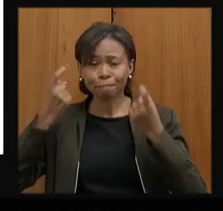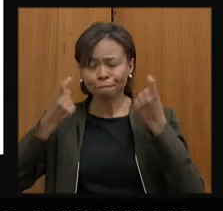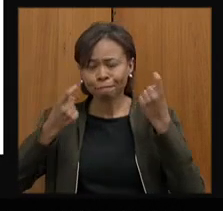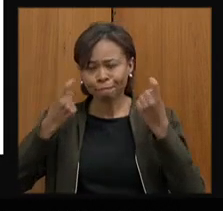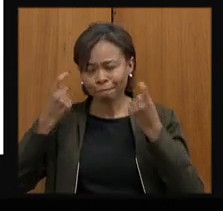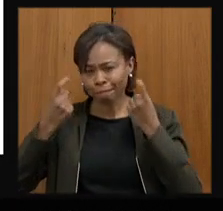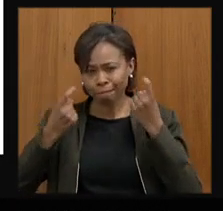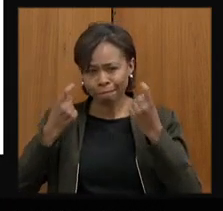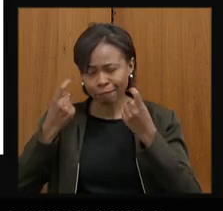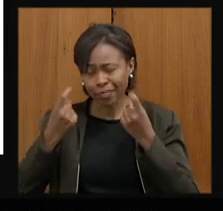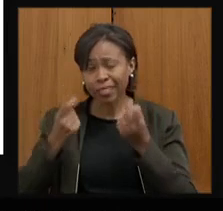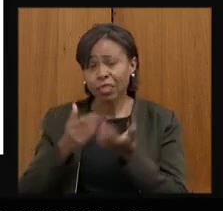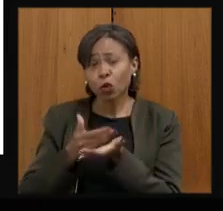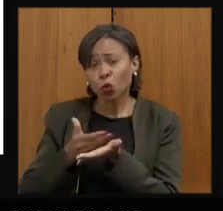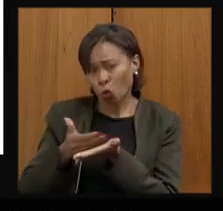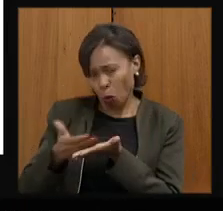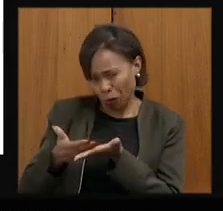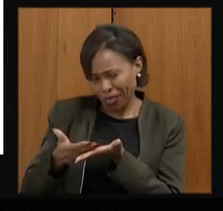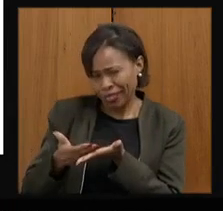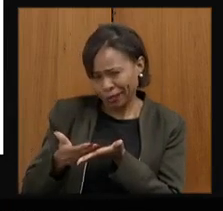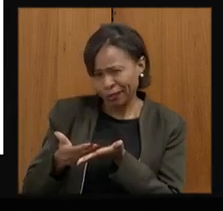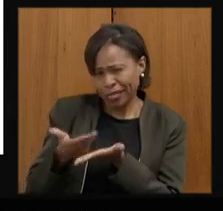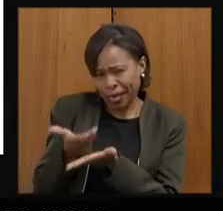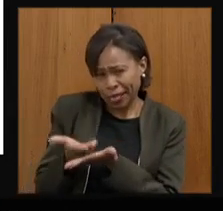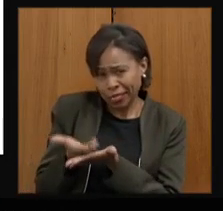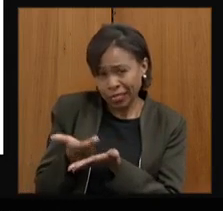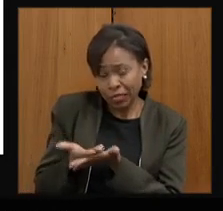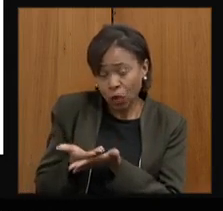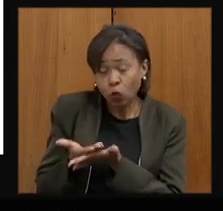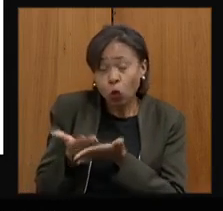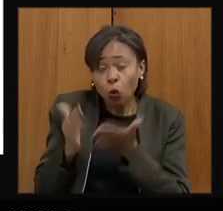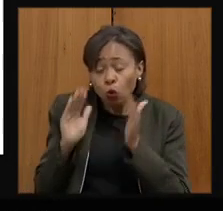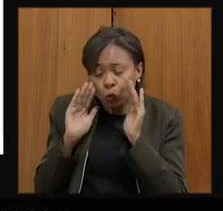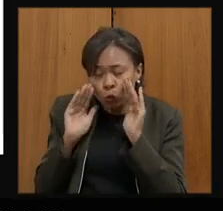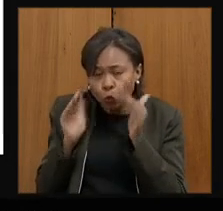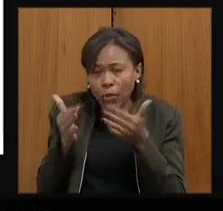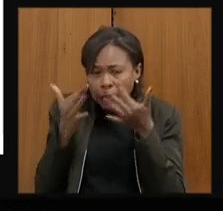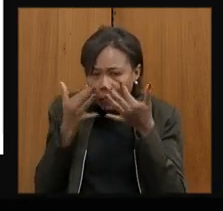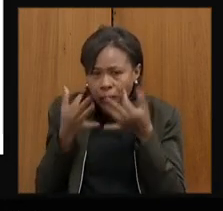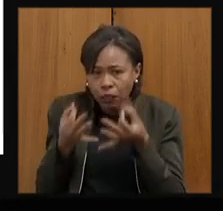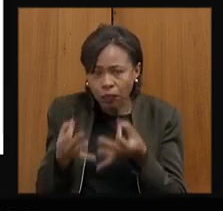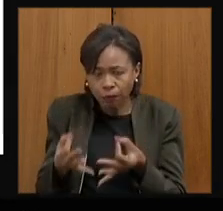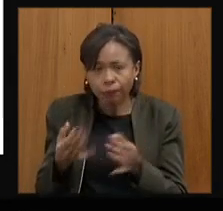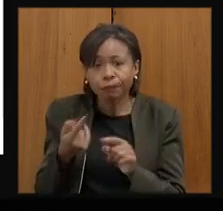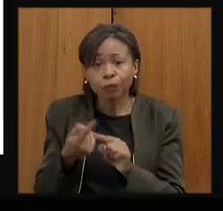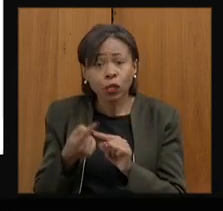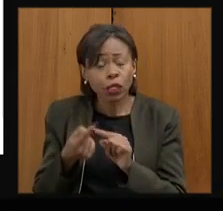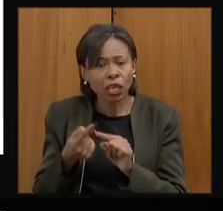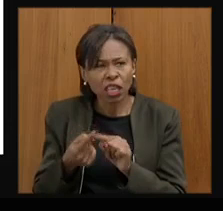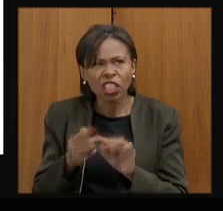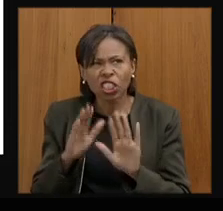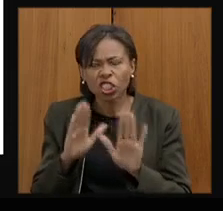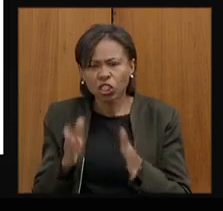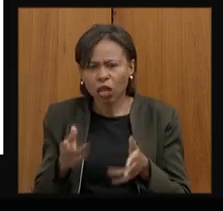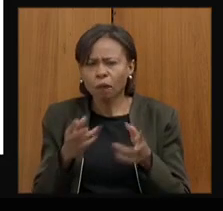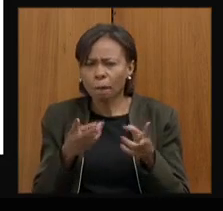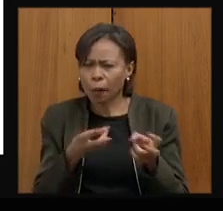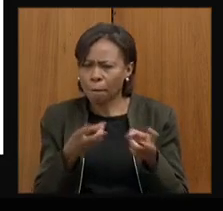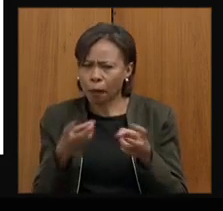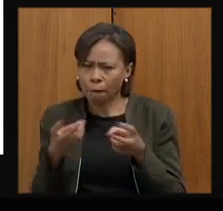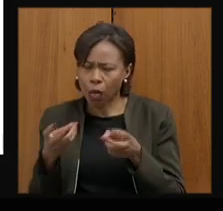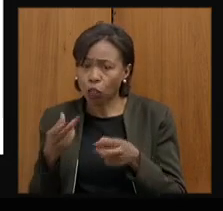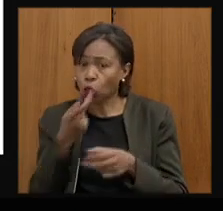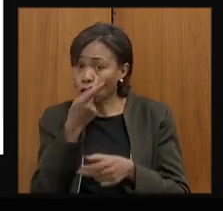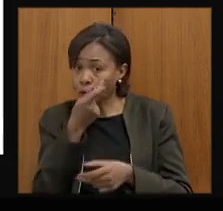que esse início fosse tratado com muita atenção, porque algo que nós vínhamos percebendo durante as visitas, no período